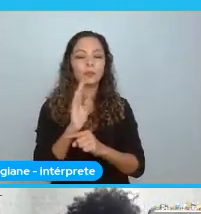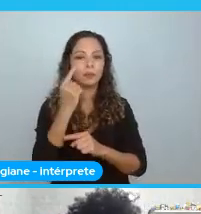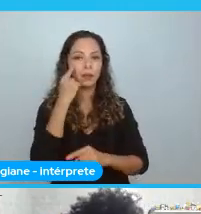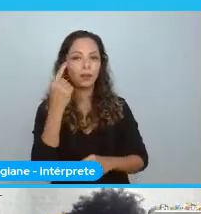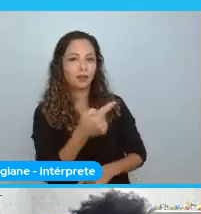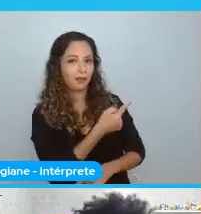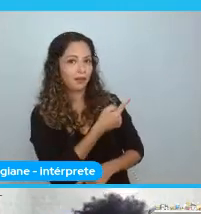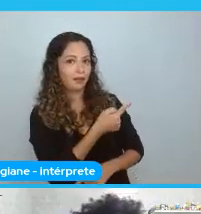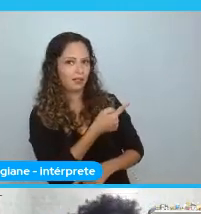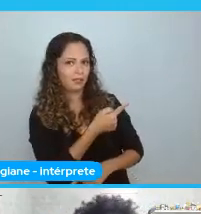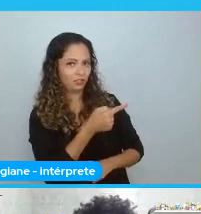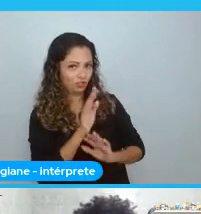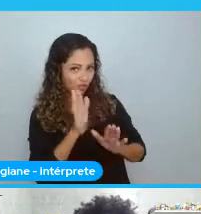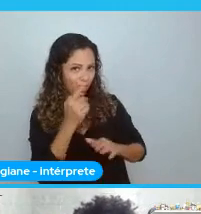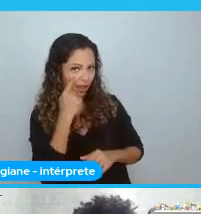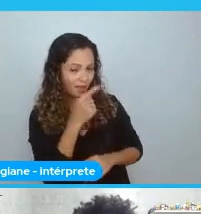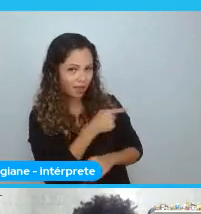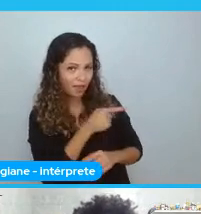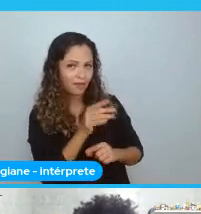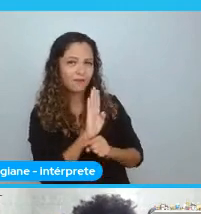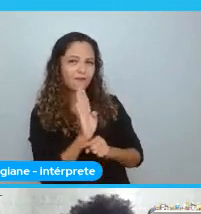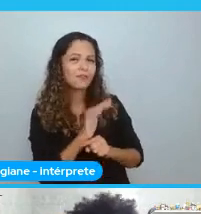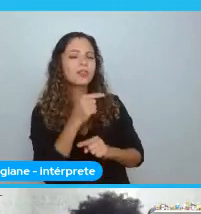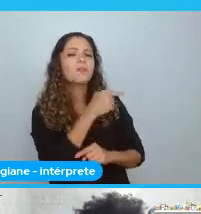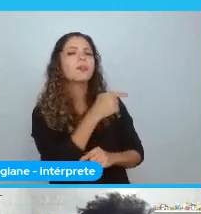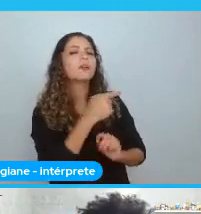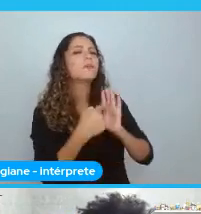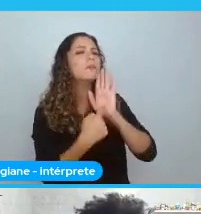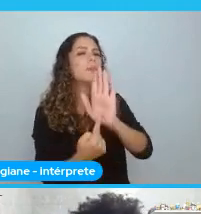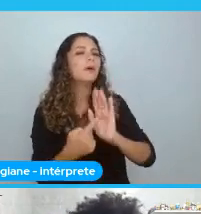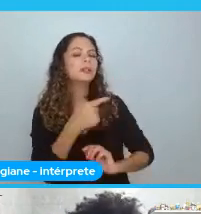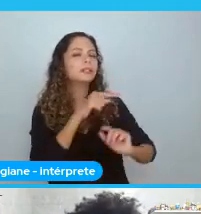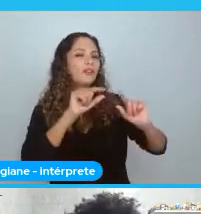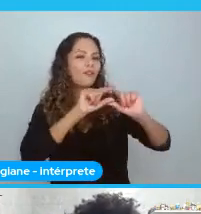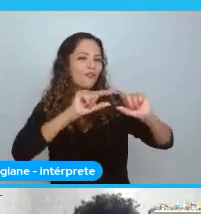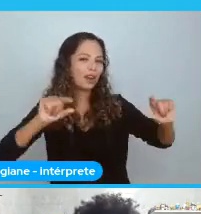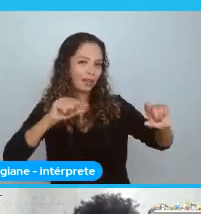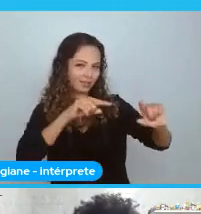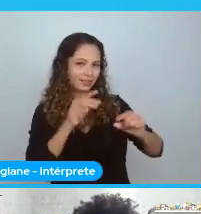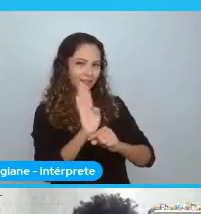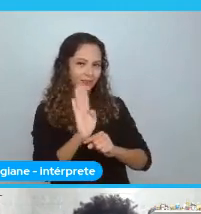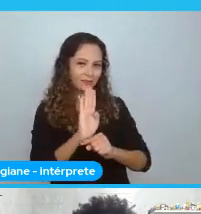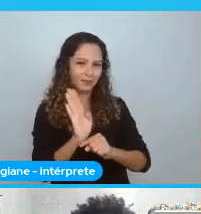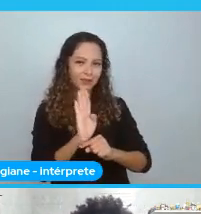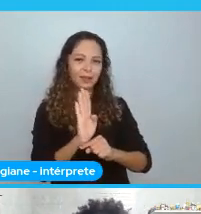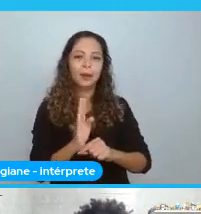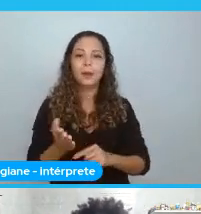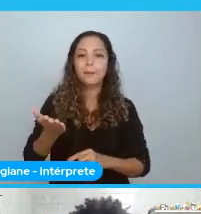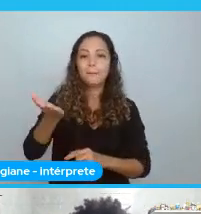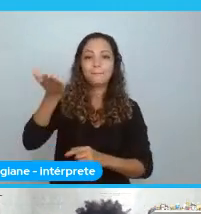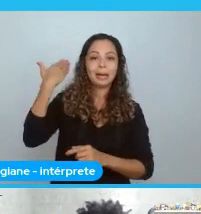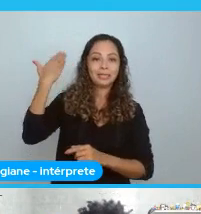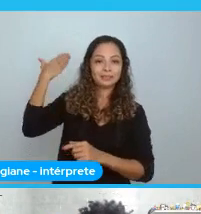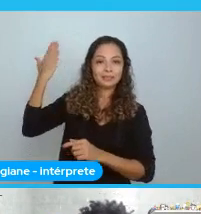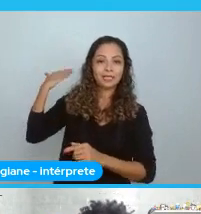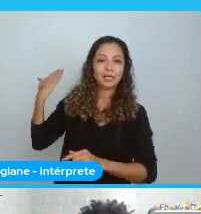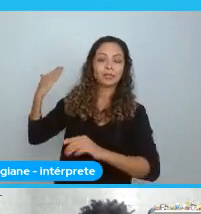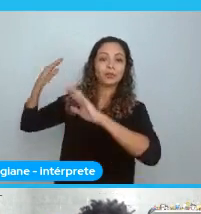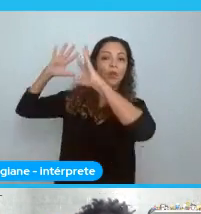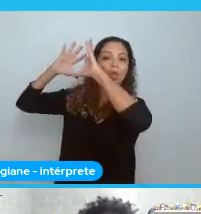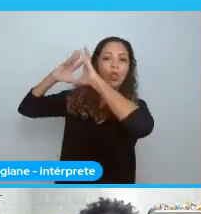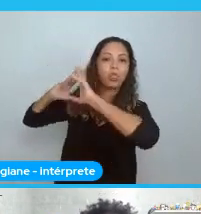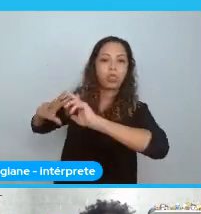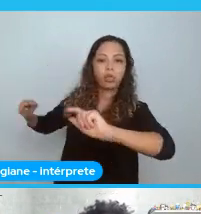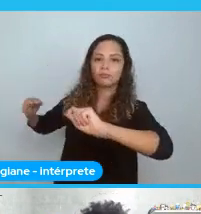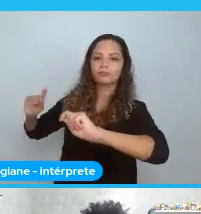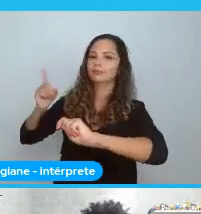Muito maravilhoso. E esse filme. Fala. Essa frase lá. Fala que. passado nunca morre. O passado sequer passou. E.